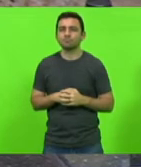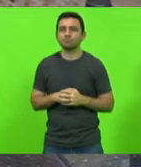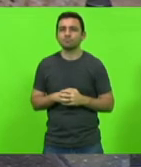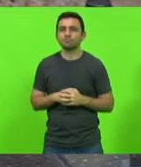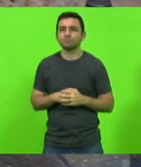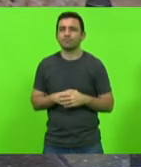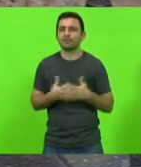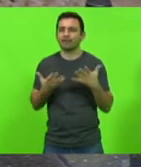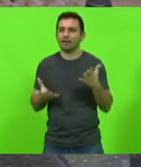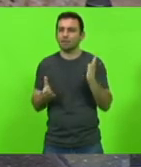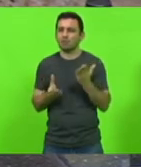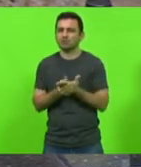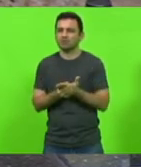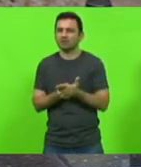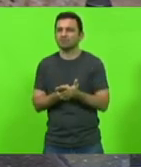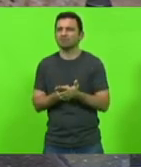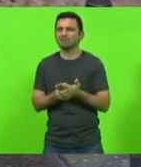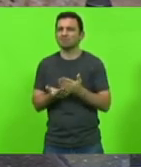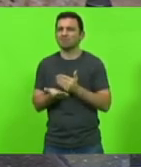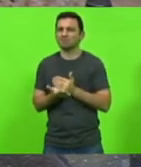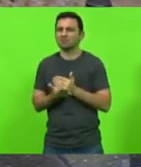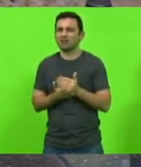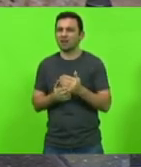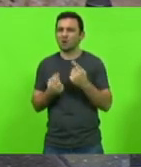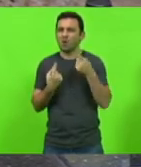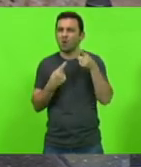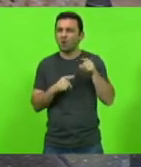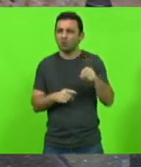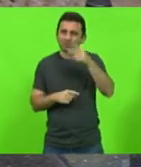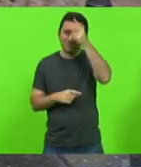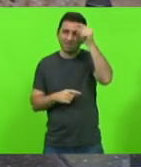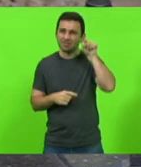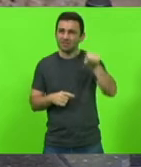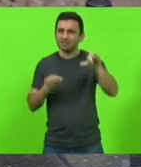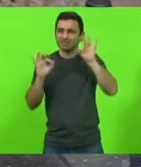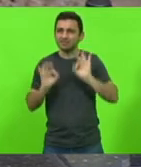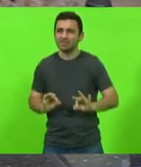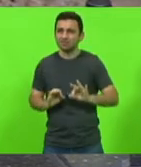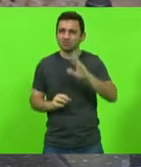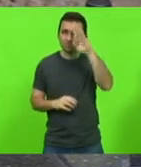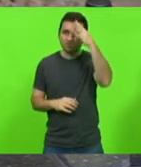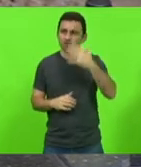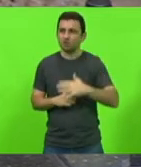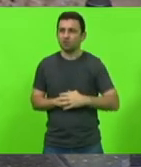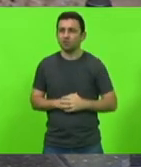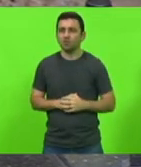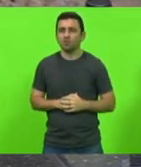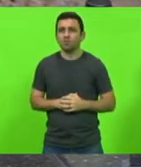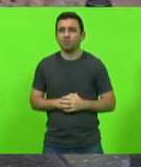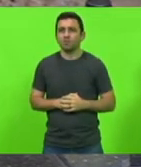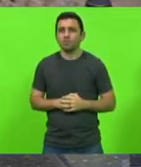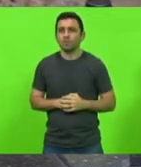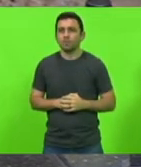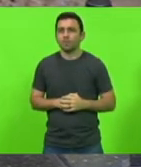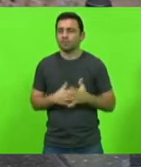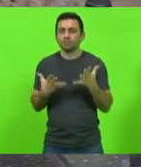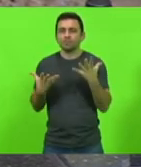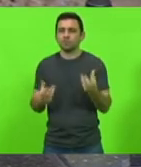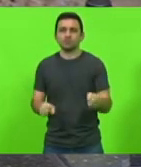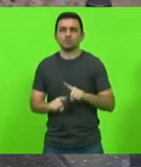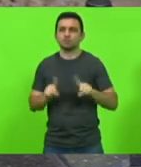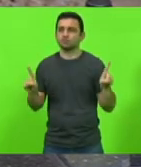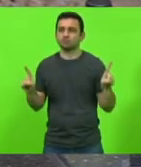processar abrir inquérito contra o prefeito que fez o certo e resolveu o problema da cidade isso é inadmissível é